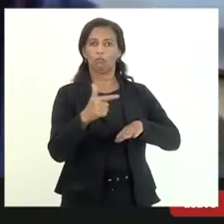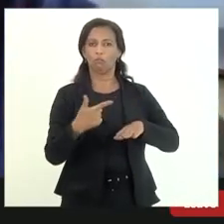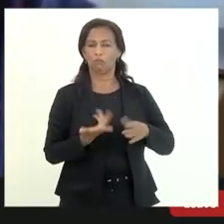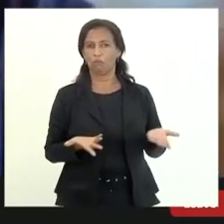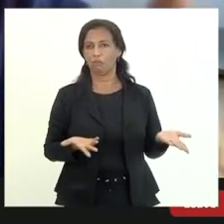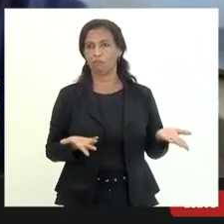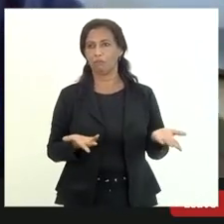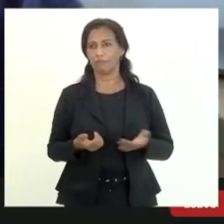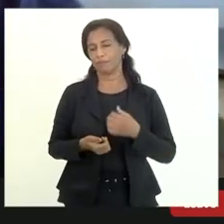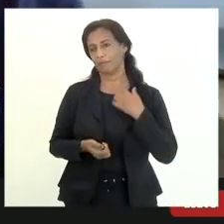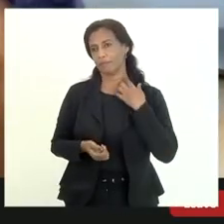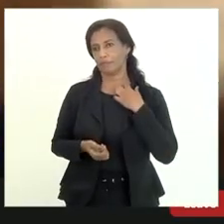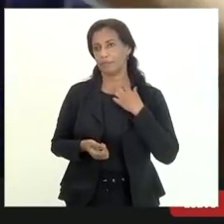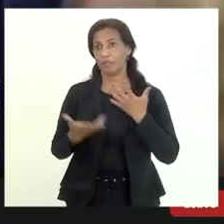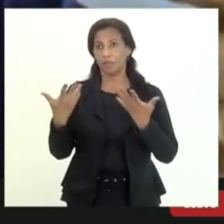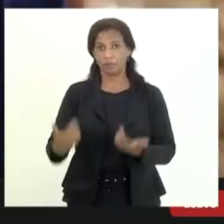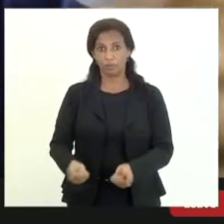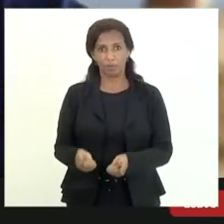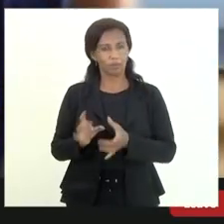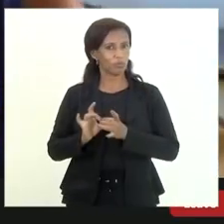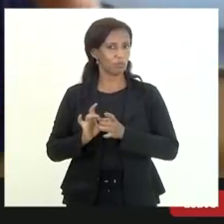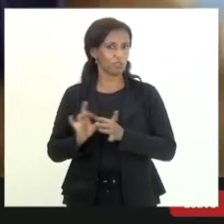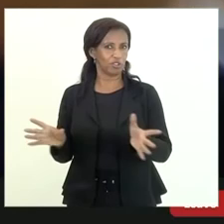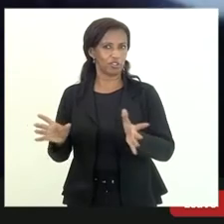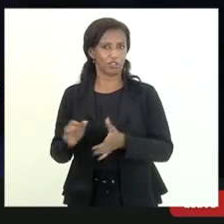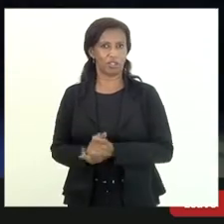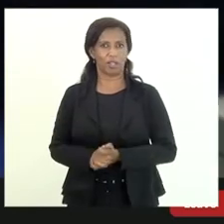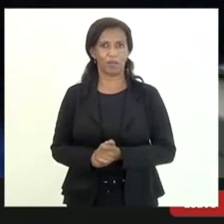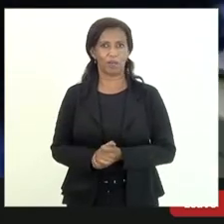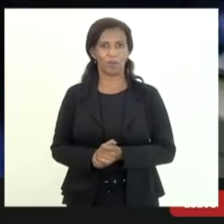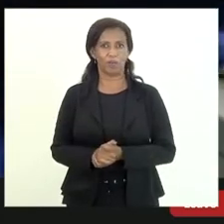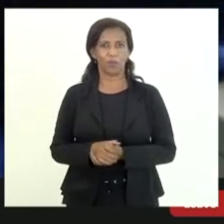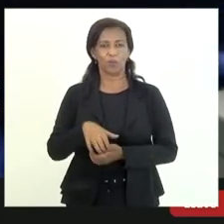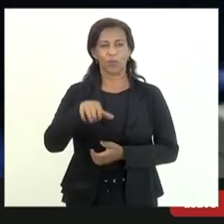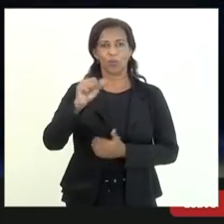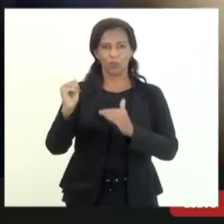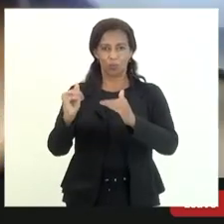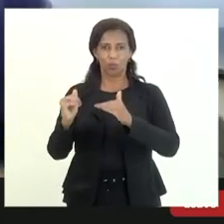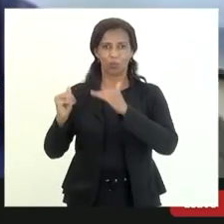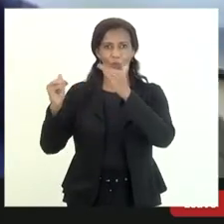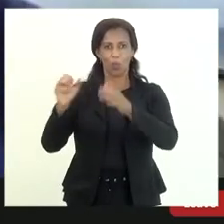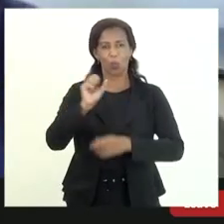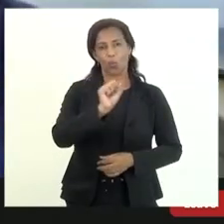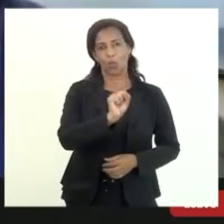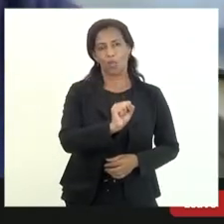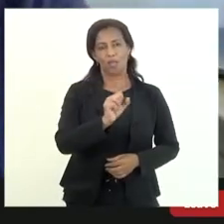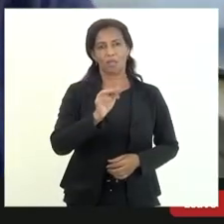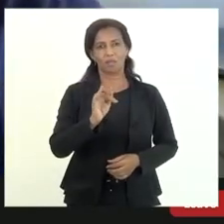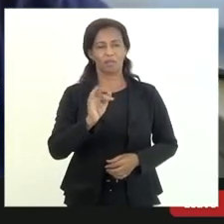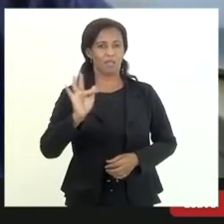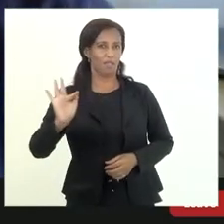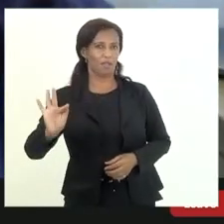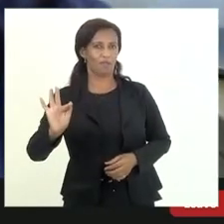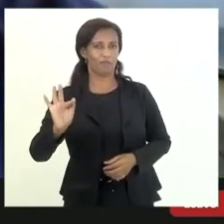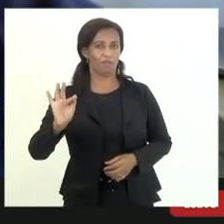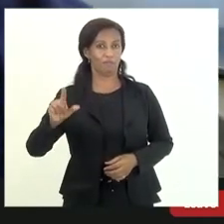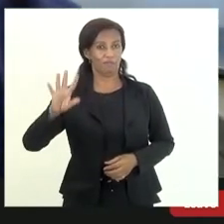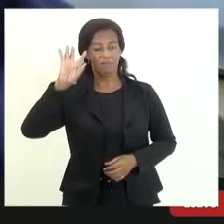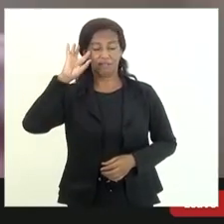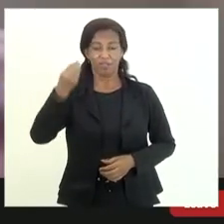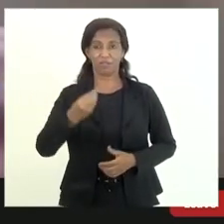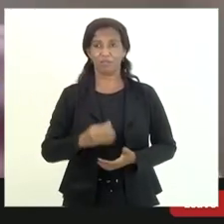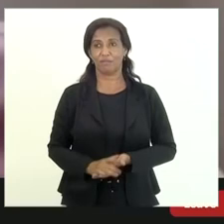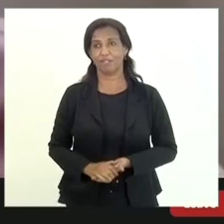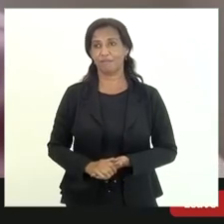inconstitucional vamos deixar o supremo tribunal federal decidir enquanto ele não decide